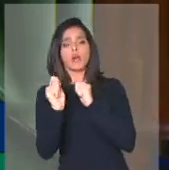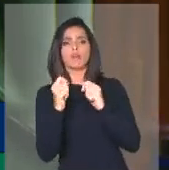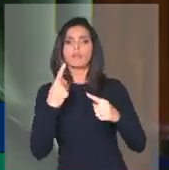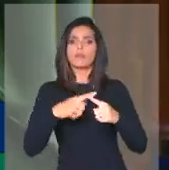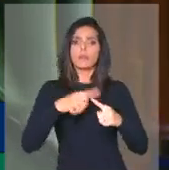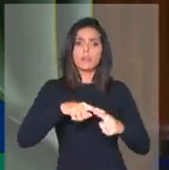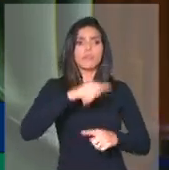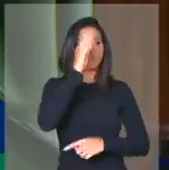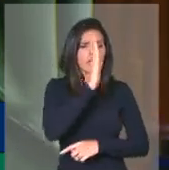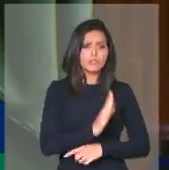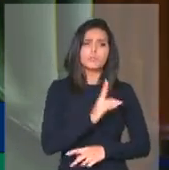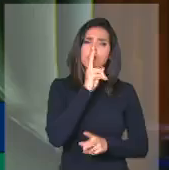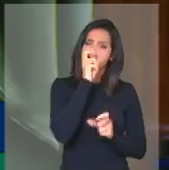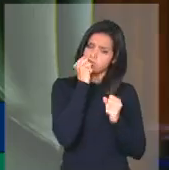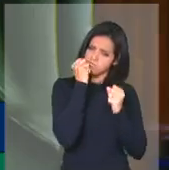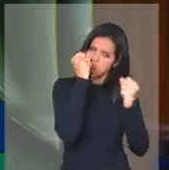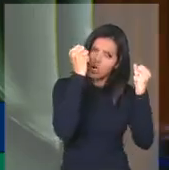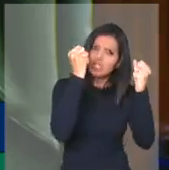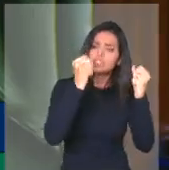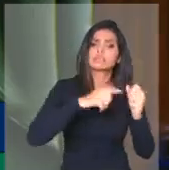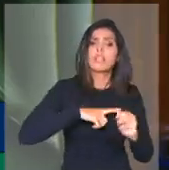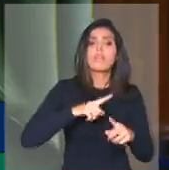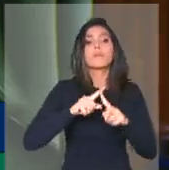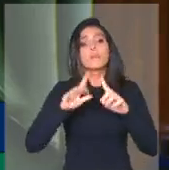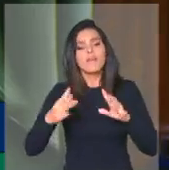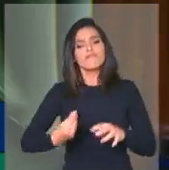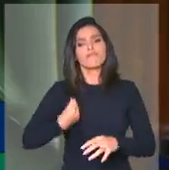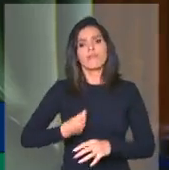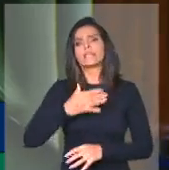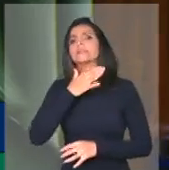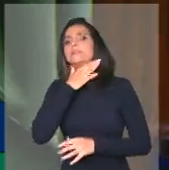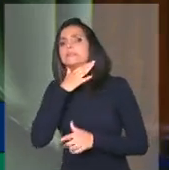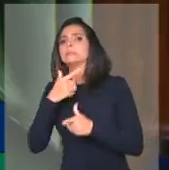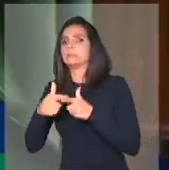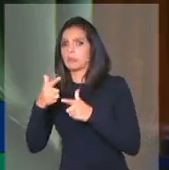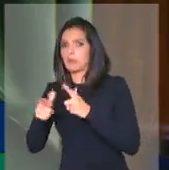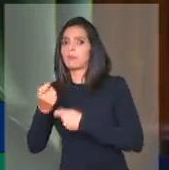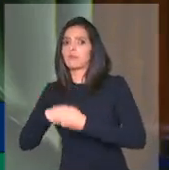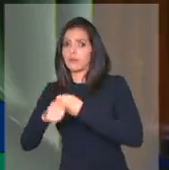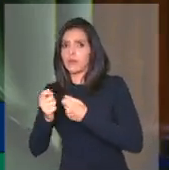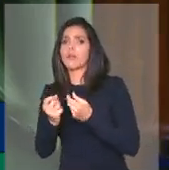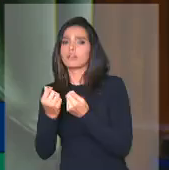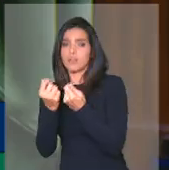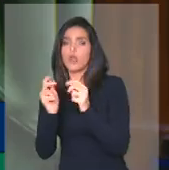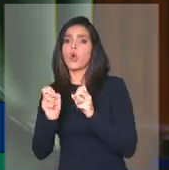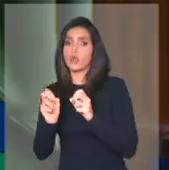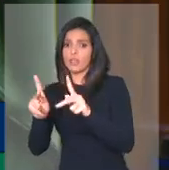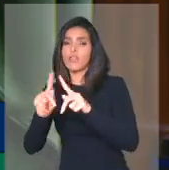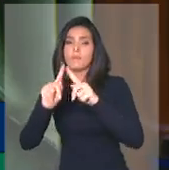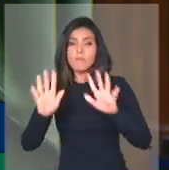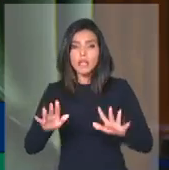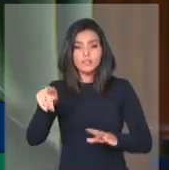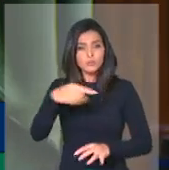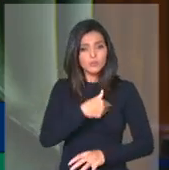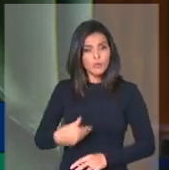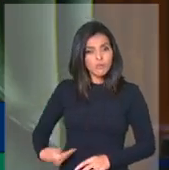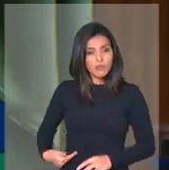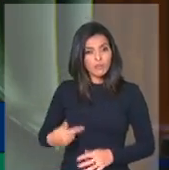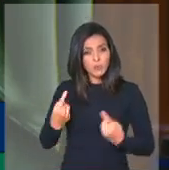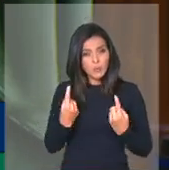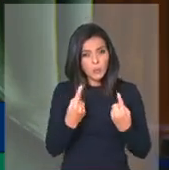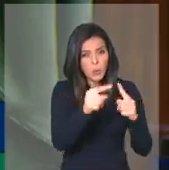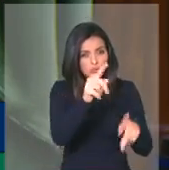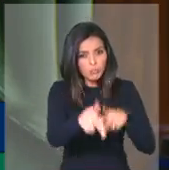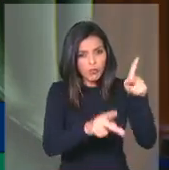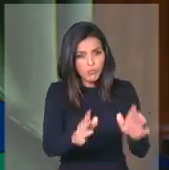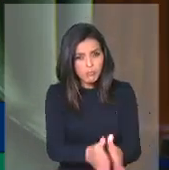apedado à crise, não é admissível que o governo ataque exatamente os mais pobres. Como